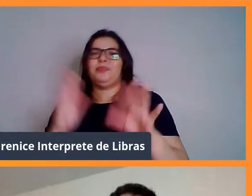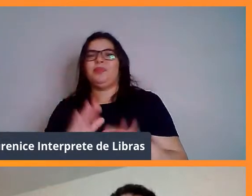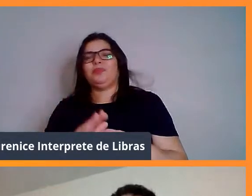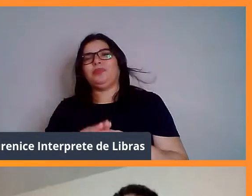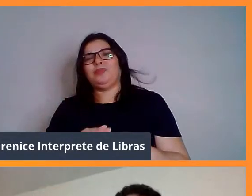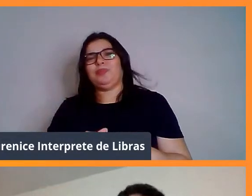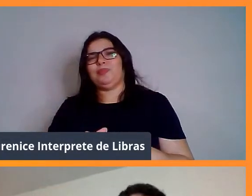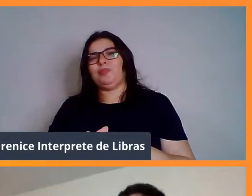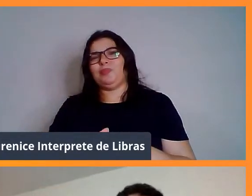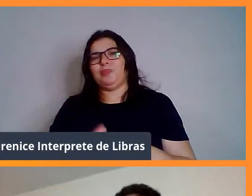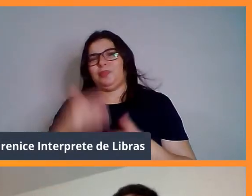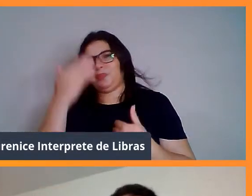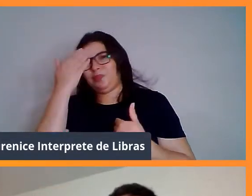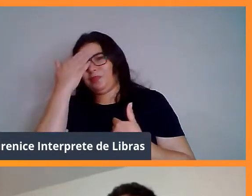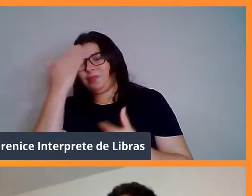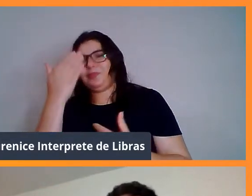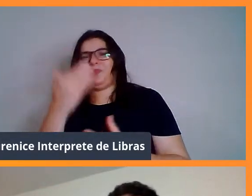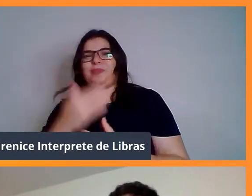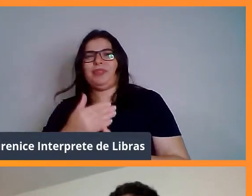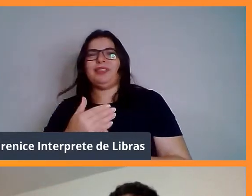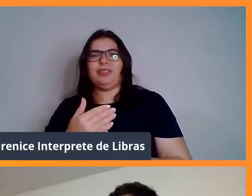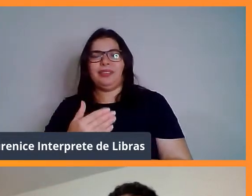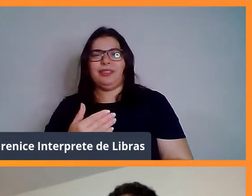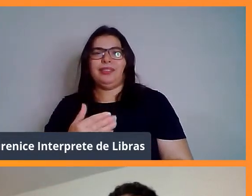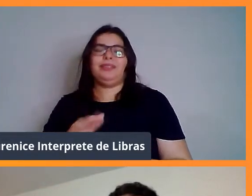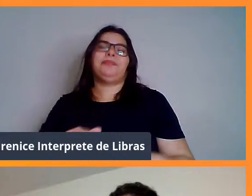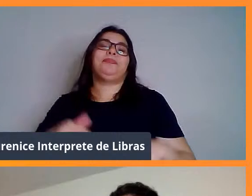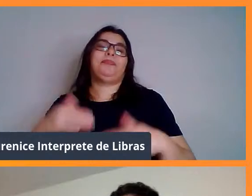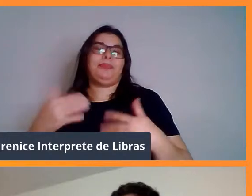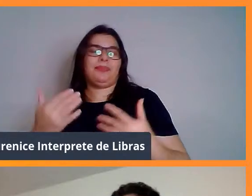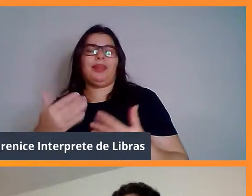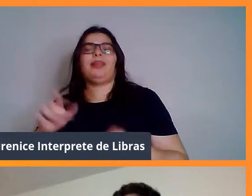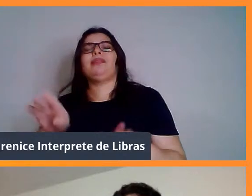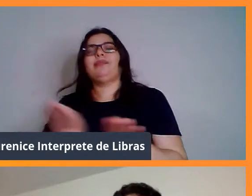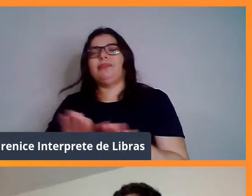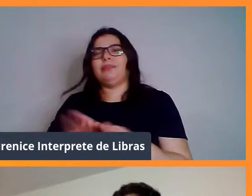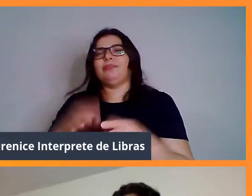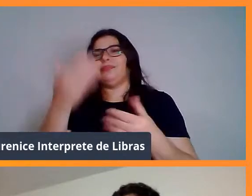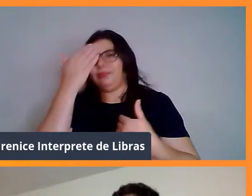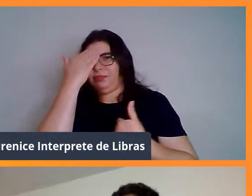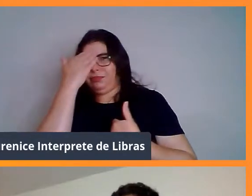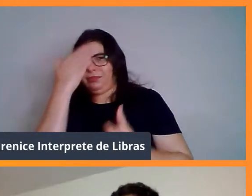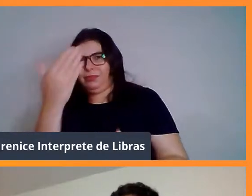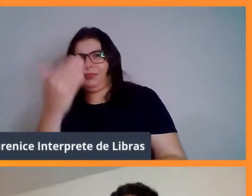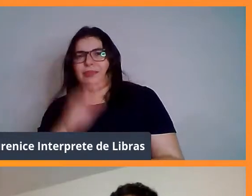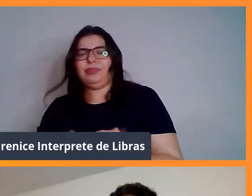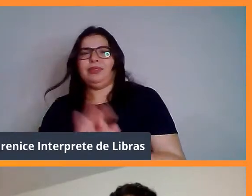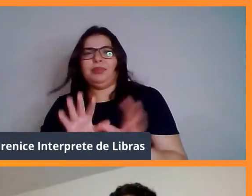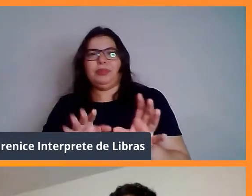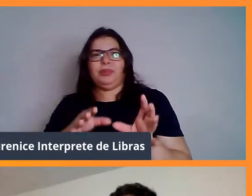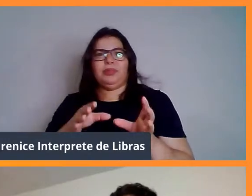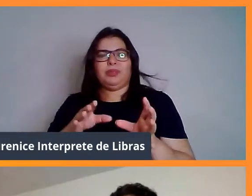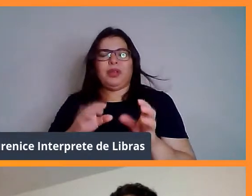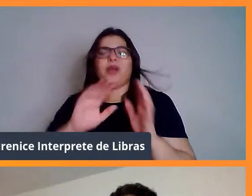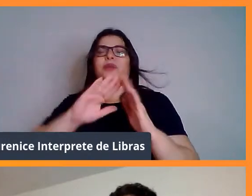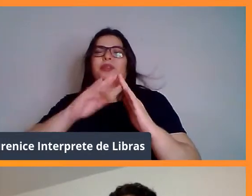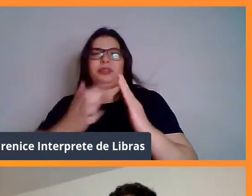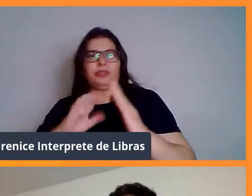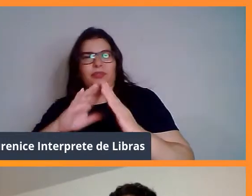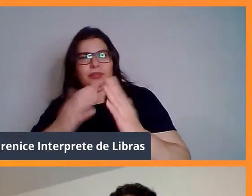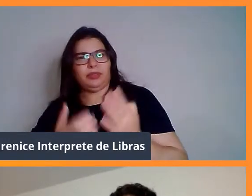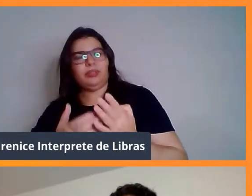diferença nesse momento da gente. Quero agradecer também a toda a organização do Fight of Science, com destaque especial para a nossa